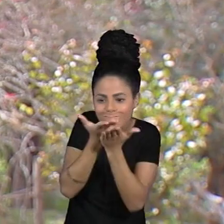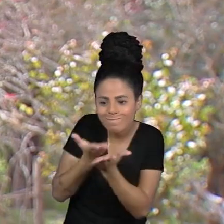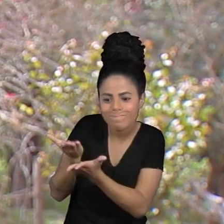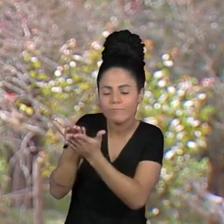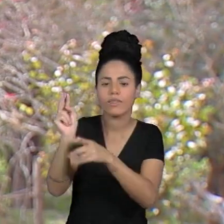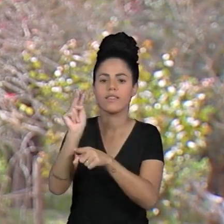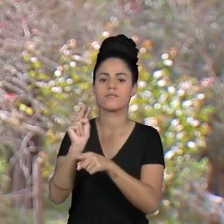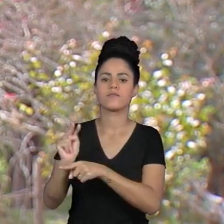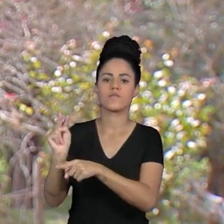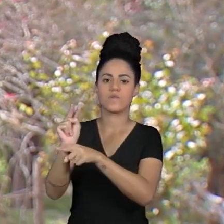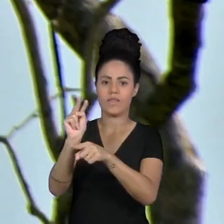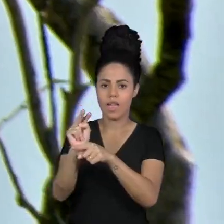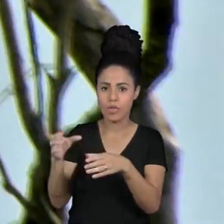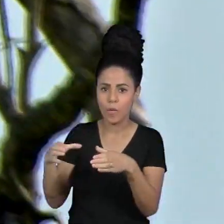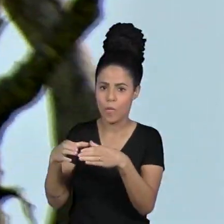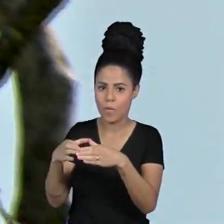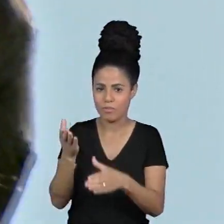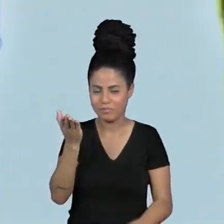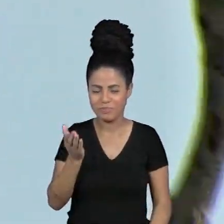proteger a espécie